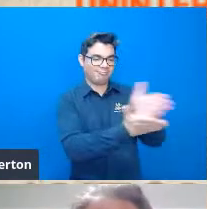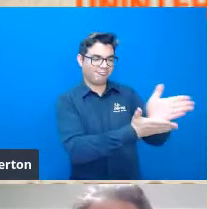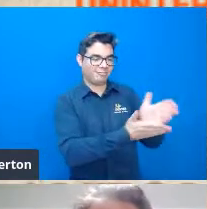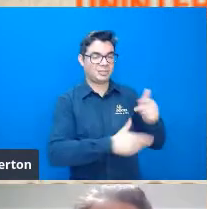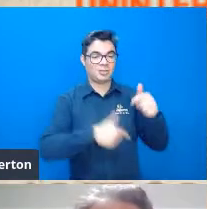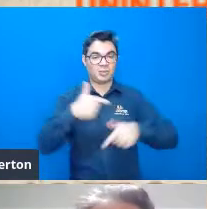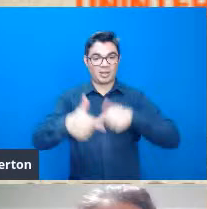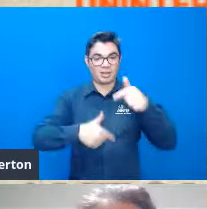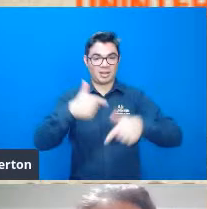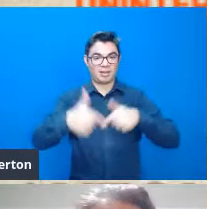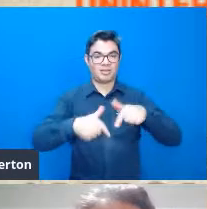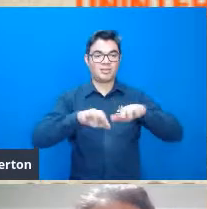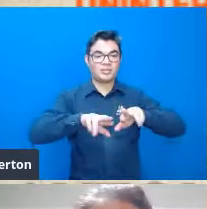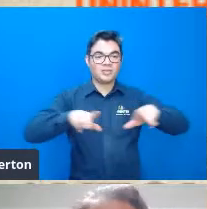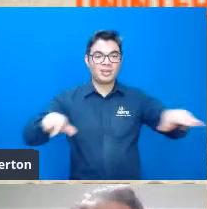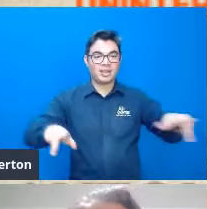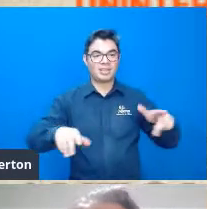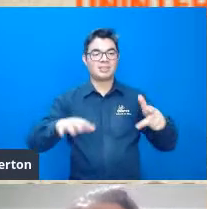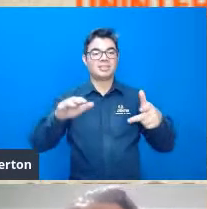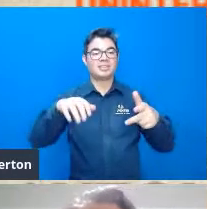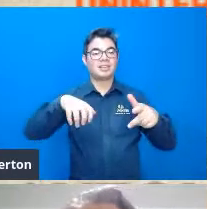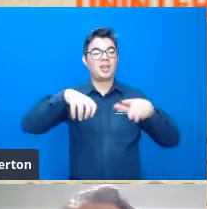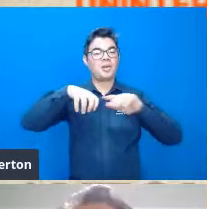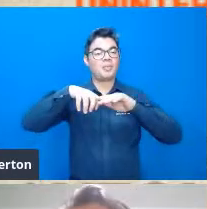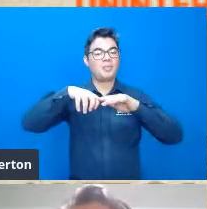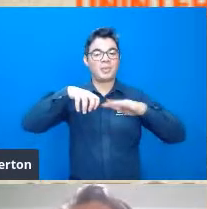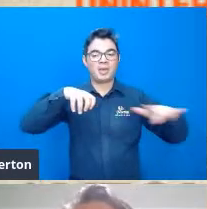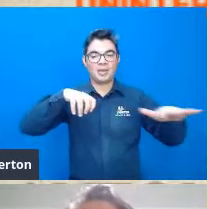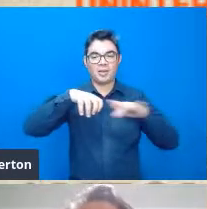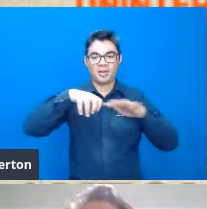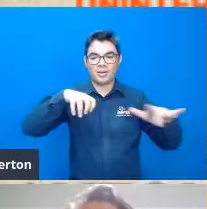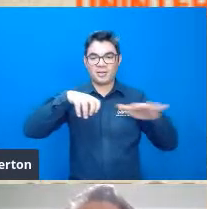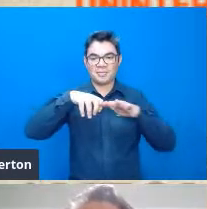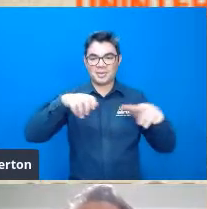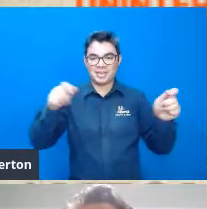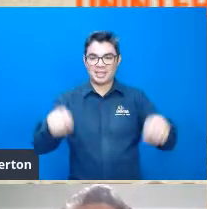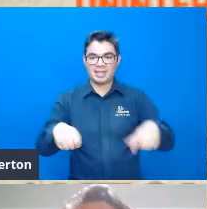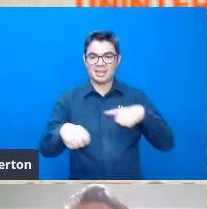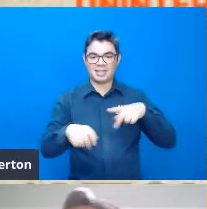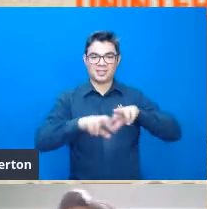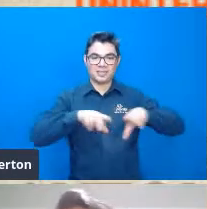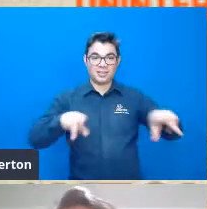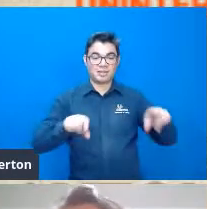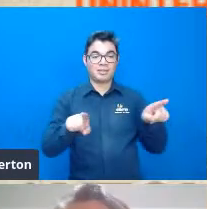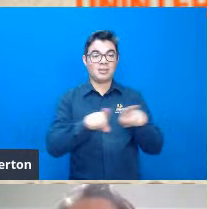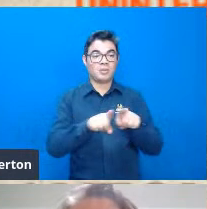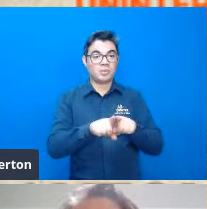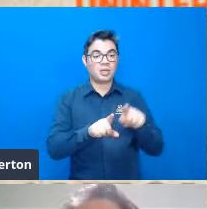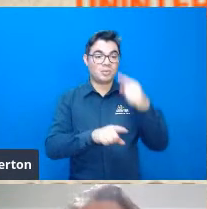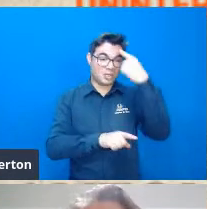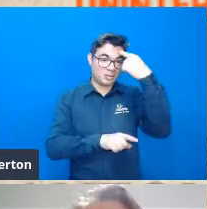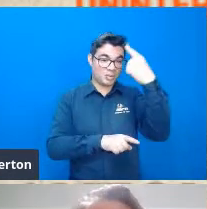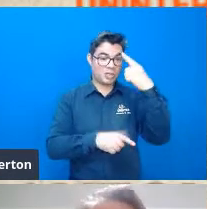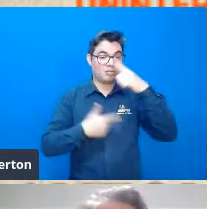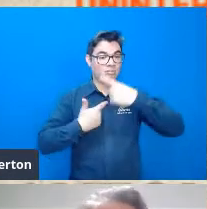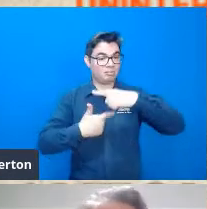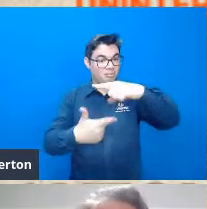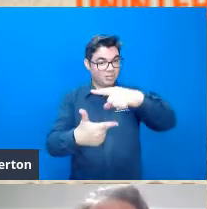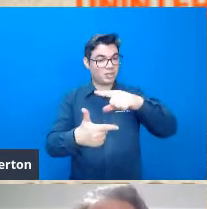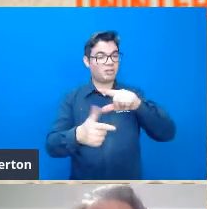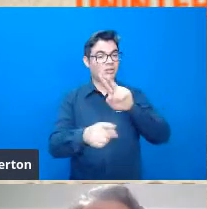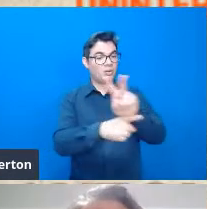regiões. E toda essa orientação que o Charles Kendig deu para ele também moldou o pensamento conservacionista